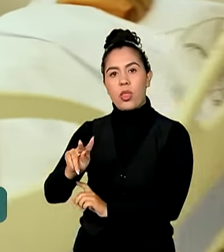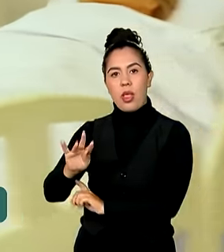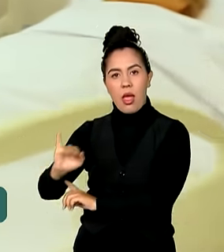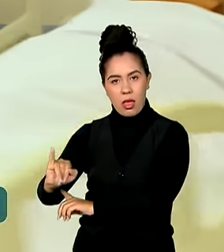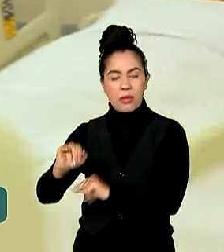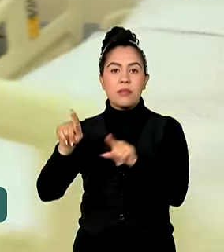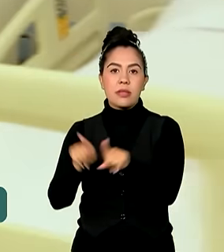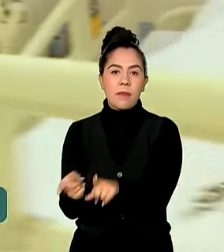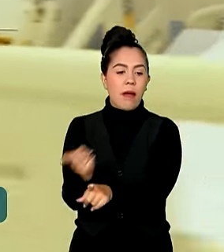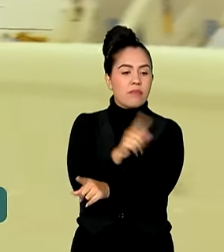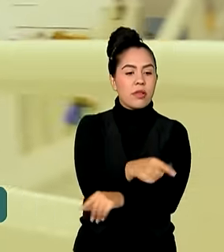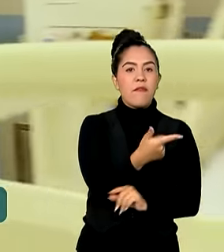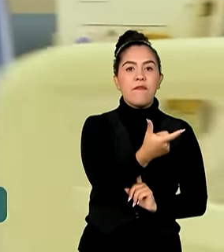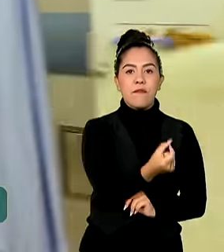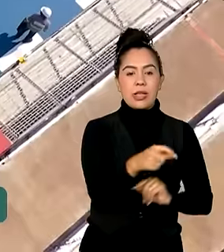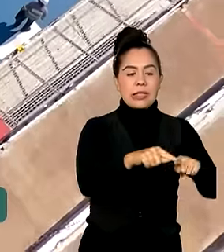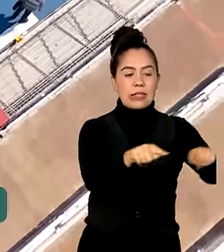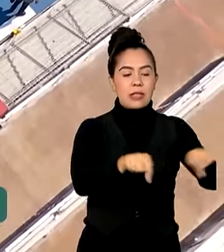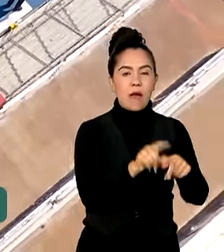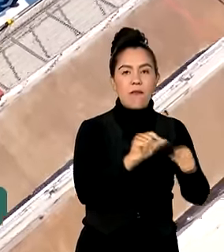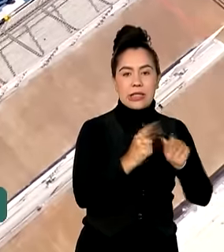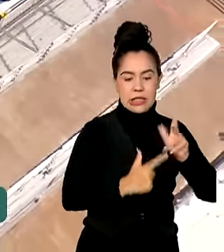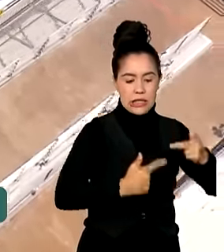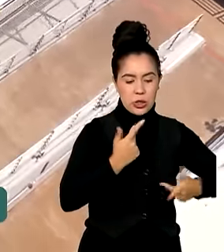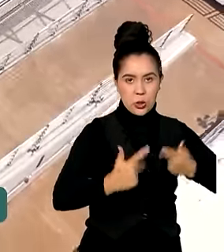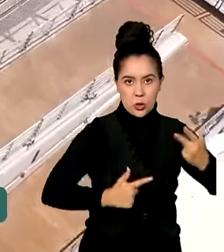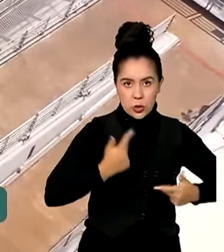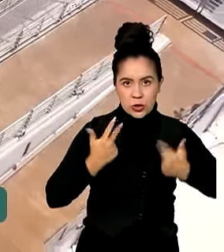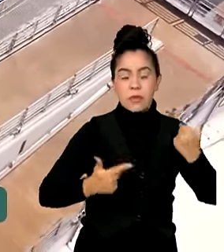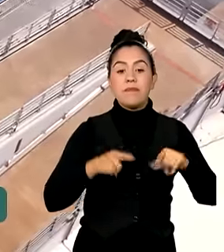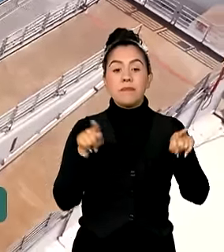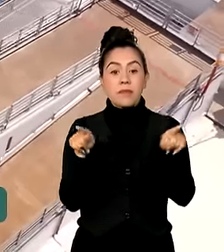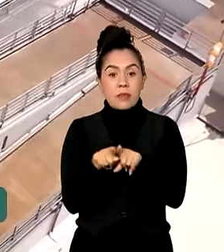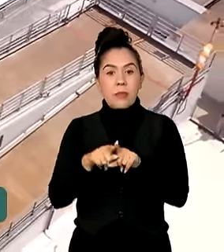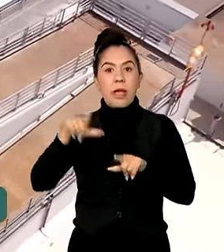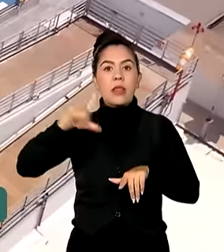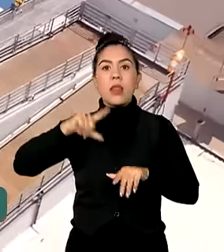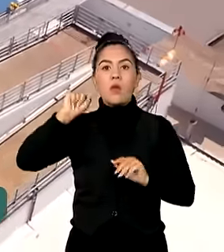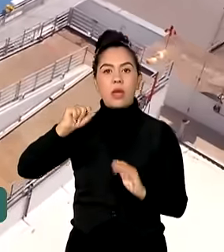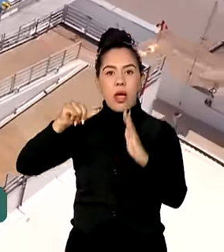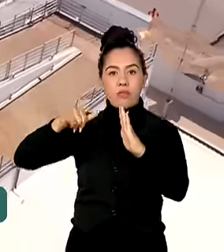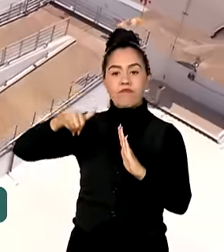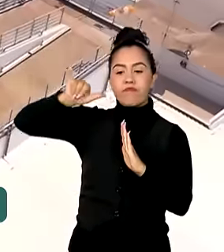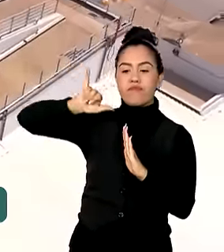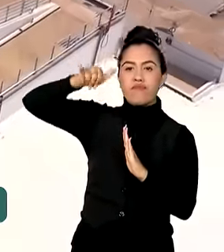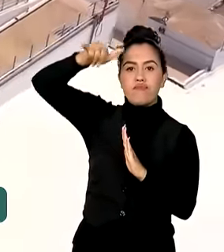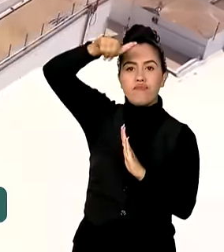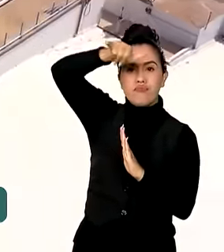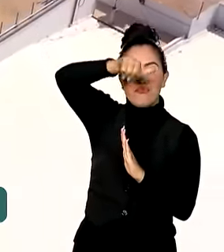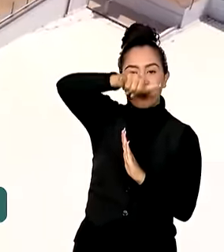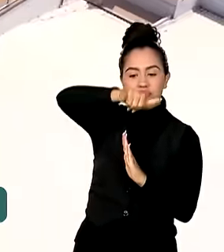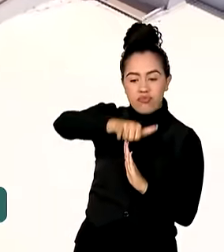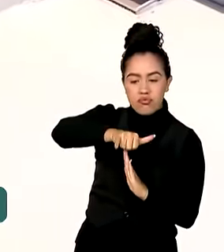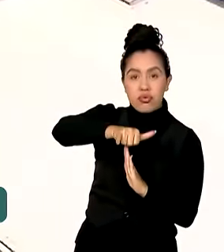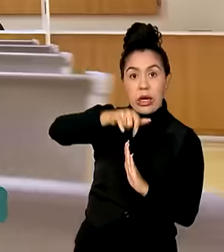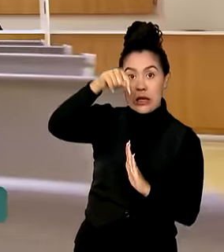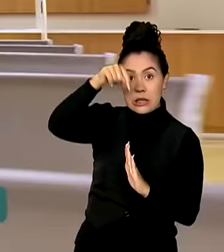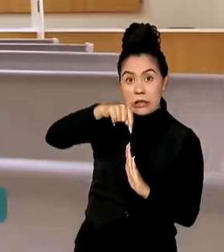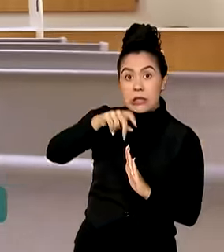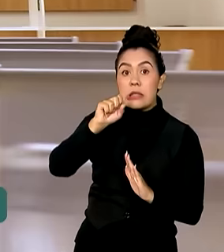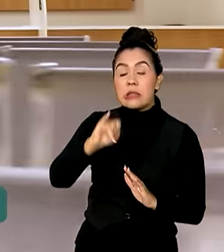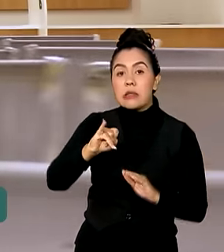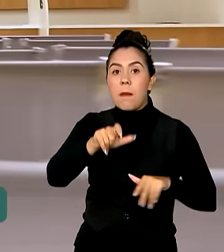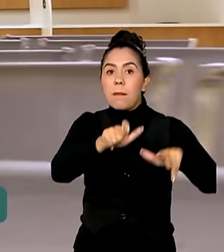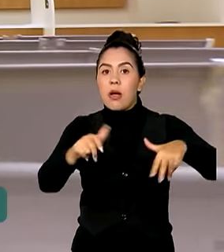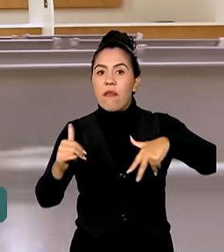salas para realizar cirurgias. A unidade também ganhou um heliponto para o transporte de pacientes graves. O